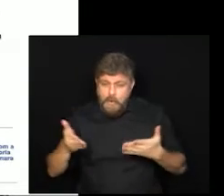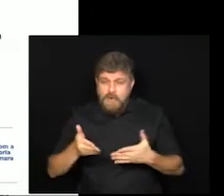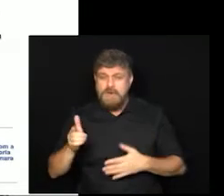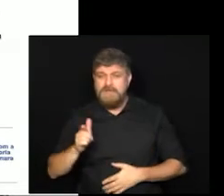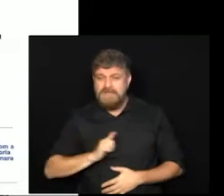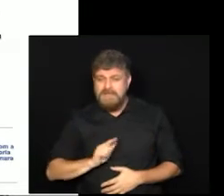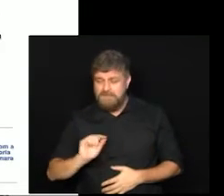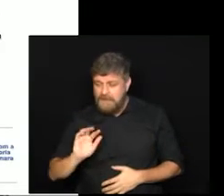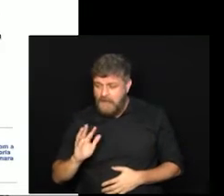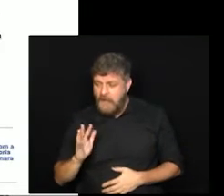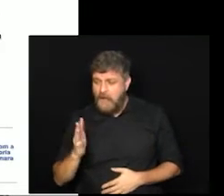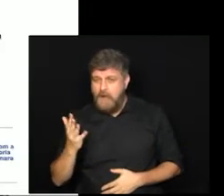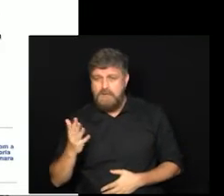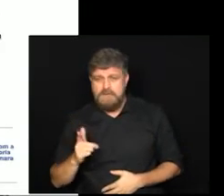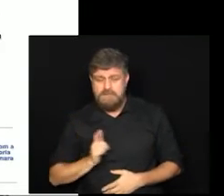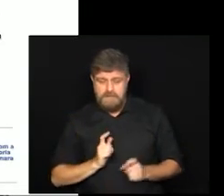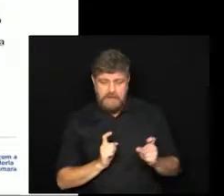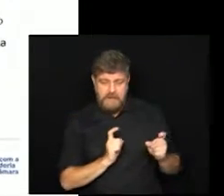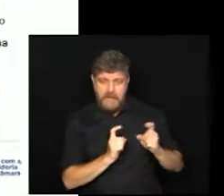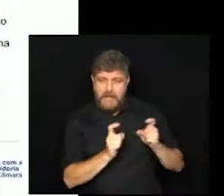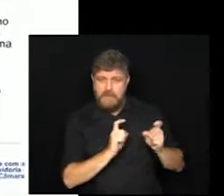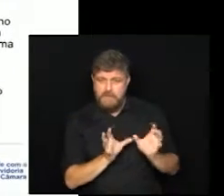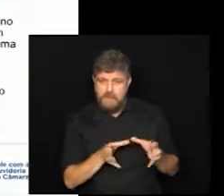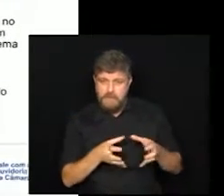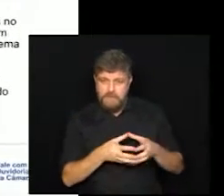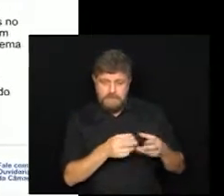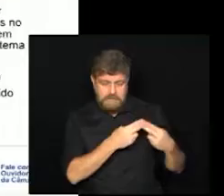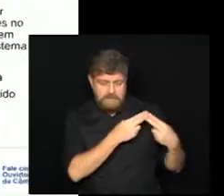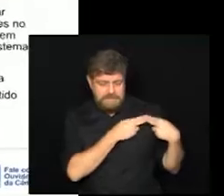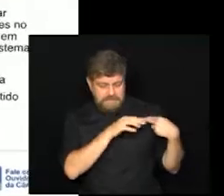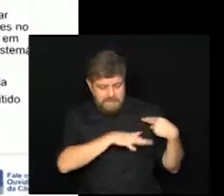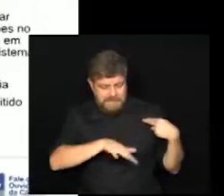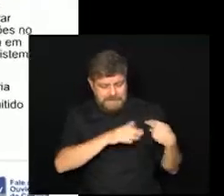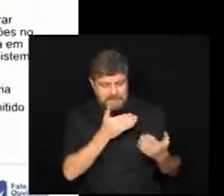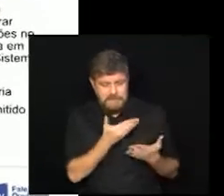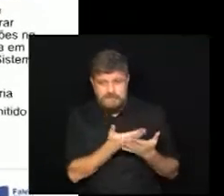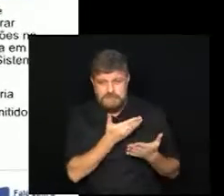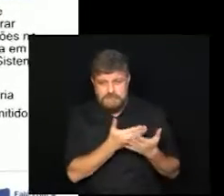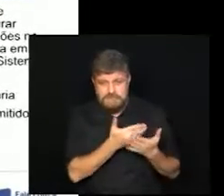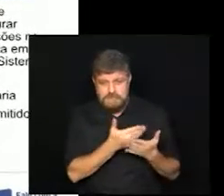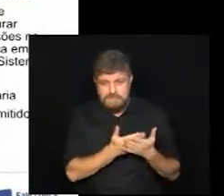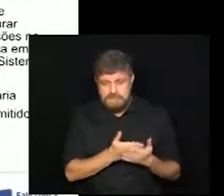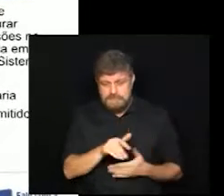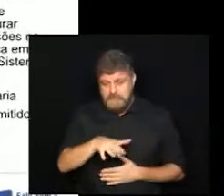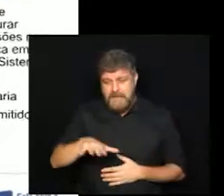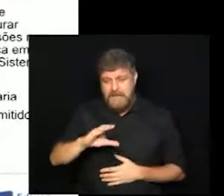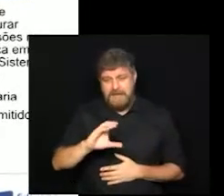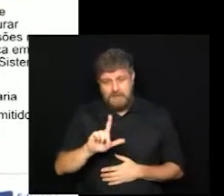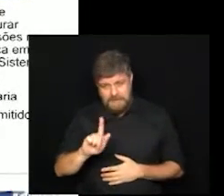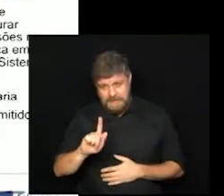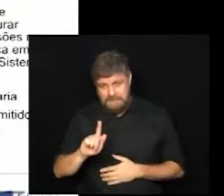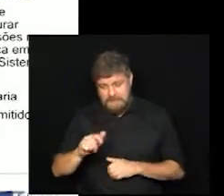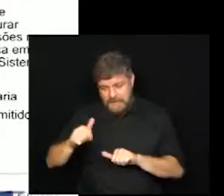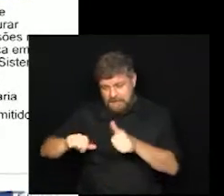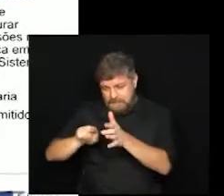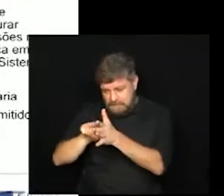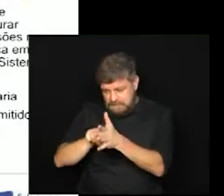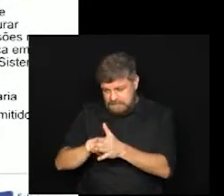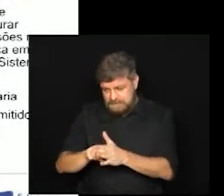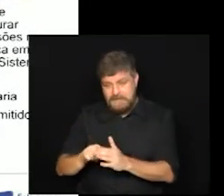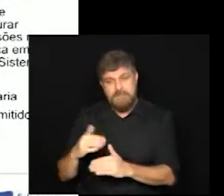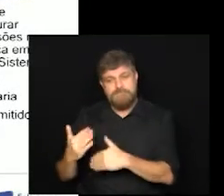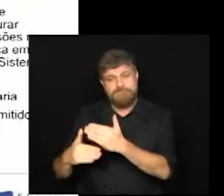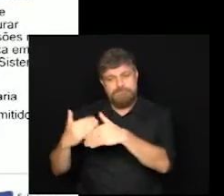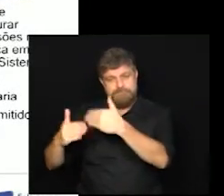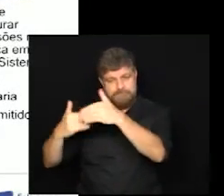também a reunião da comissão de estudos com a finalidade de analisar e discutir o desenvolvimento do distrito